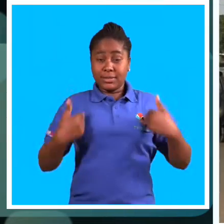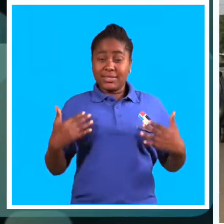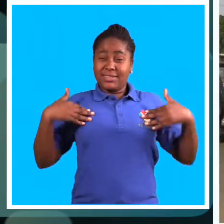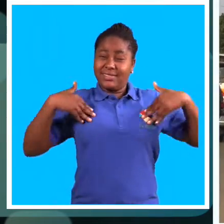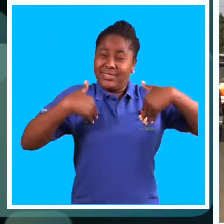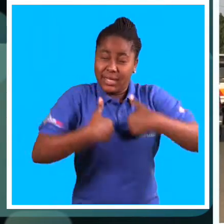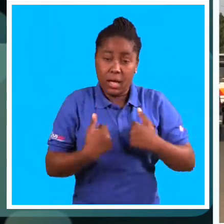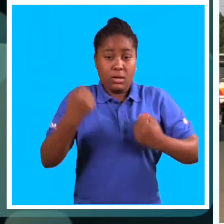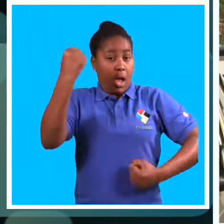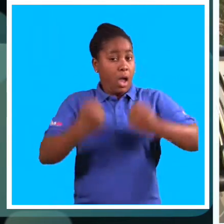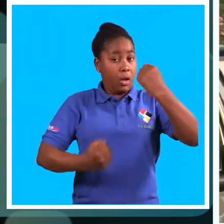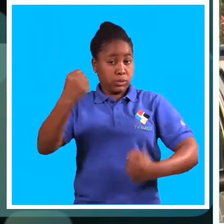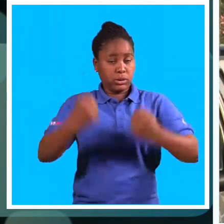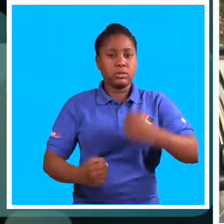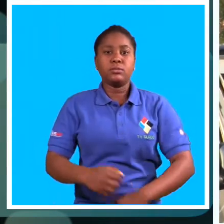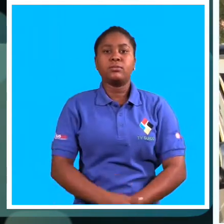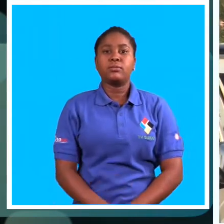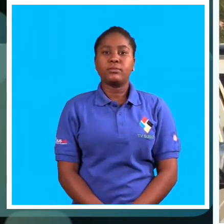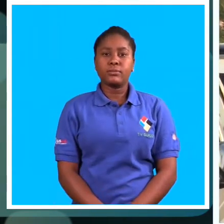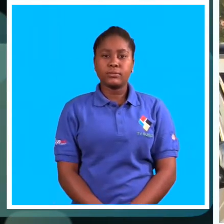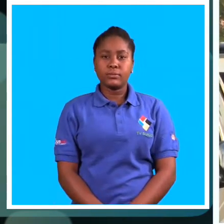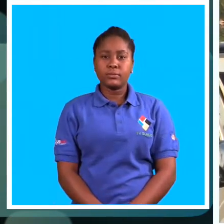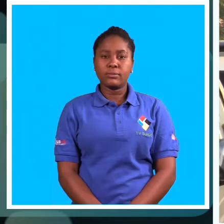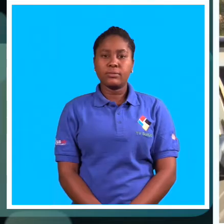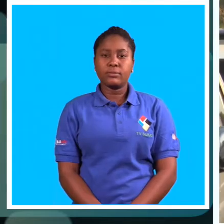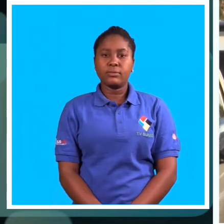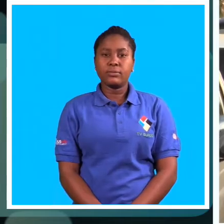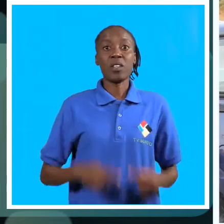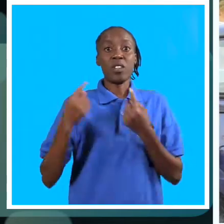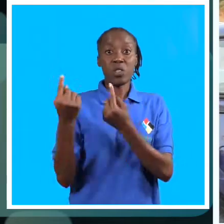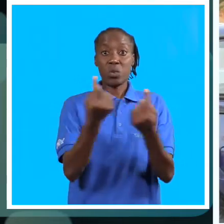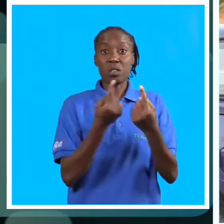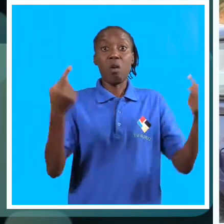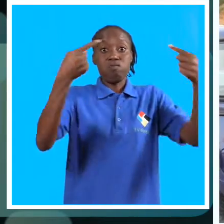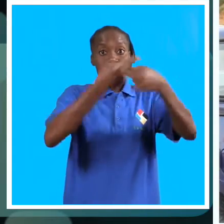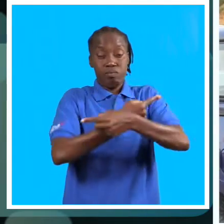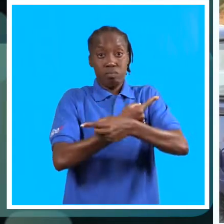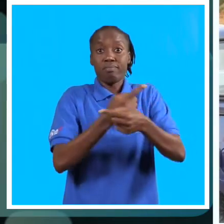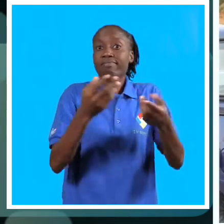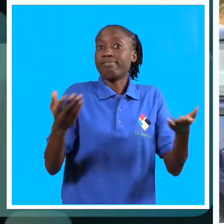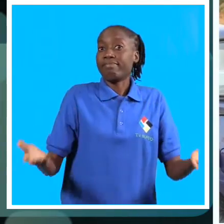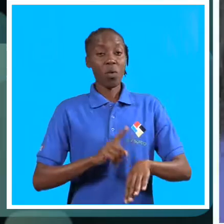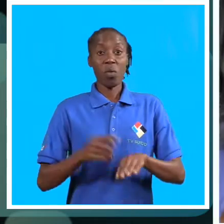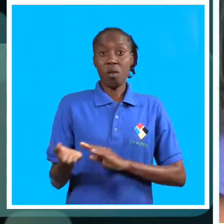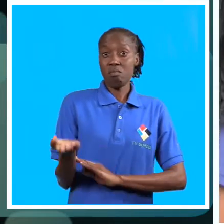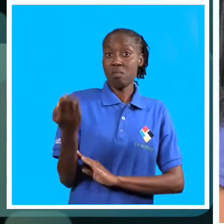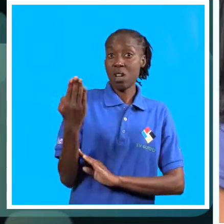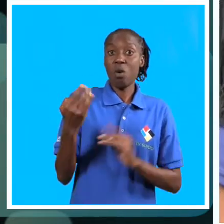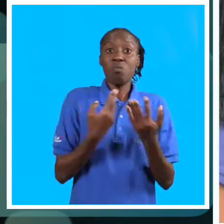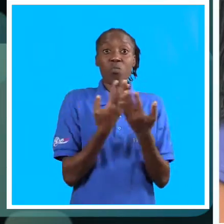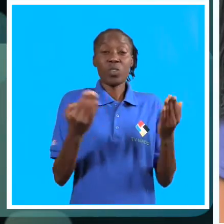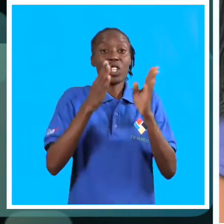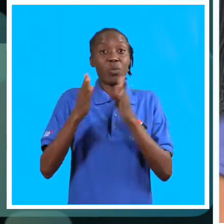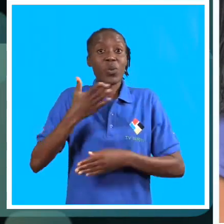ligam a zona urbana, a não urbana, deixa os utentes agastados. Uma situação complicada e delicada. É uma